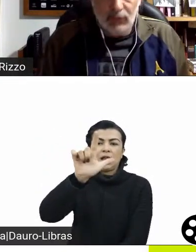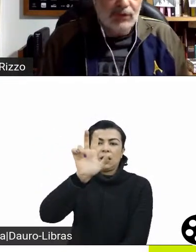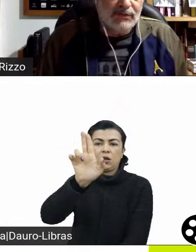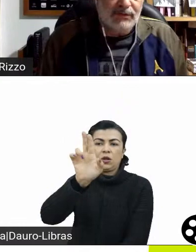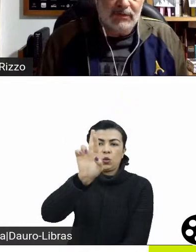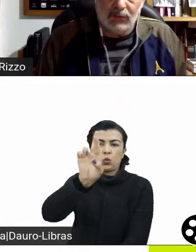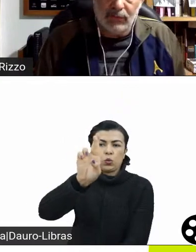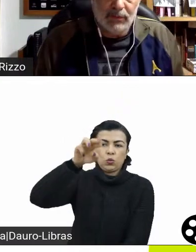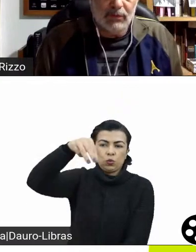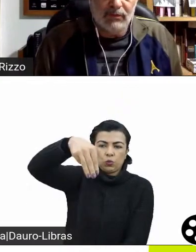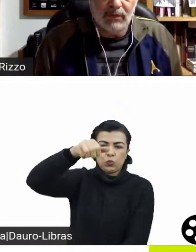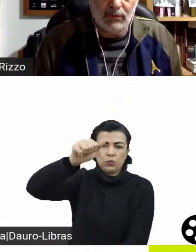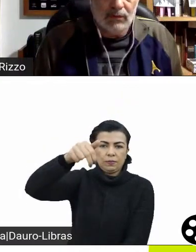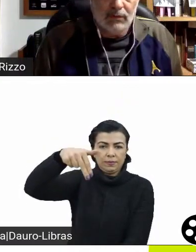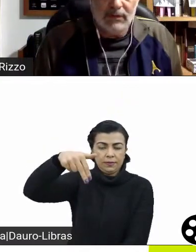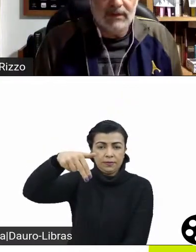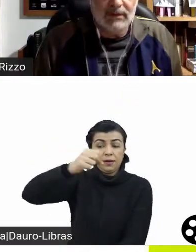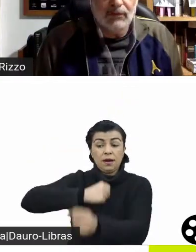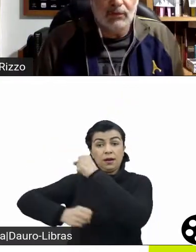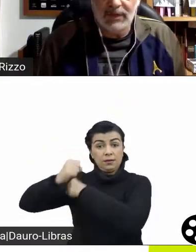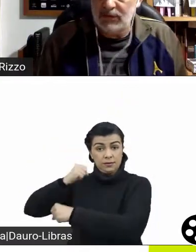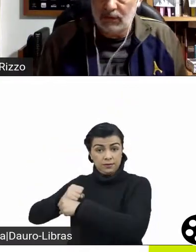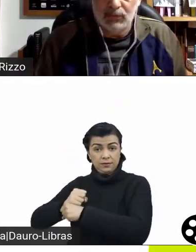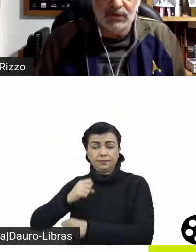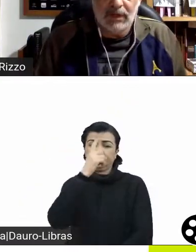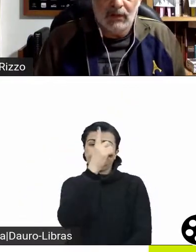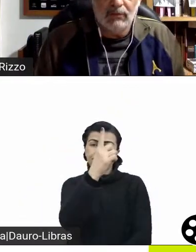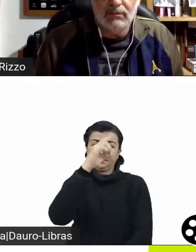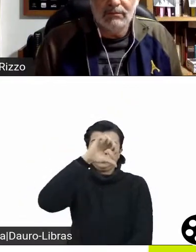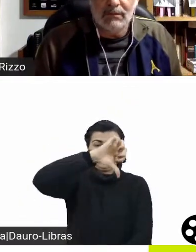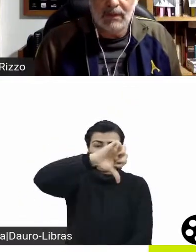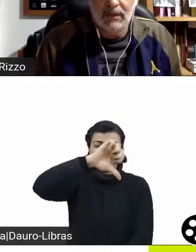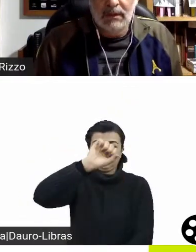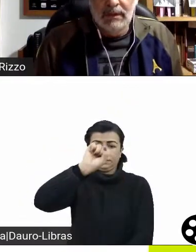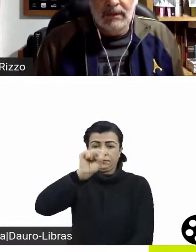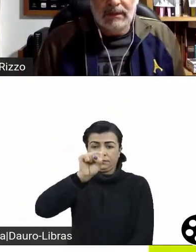92, que é o filme que o revelou internacionalmente, é um musical,